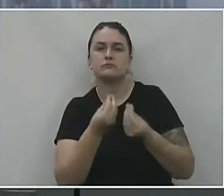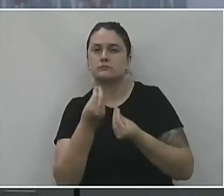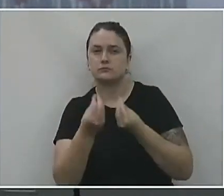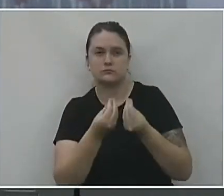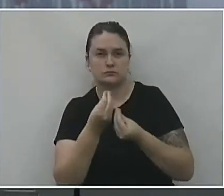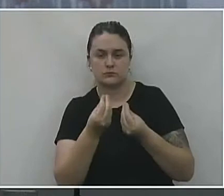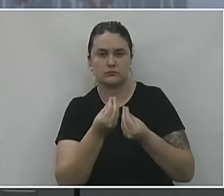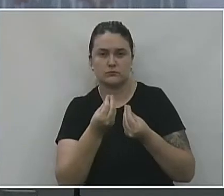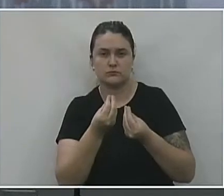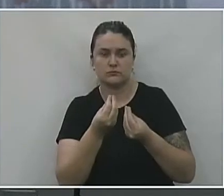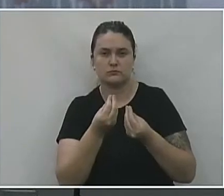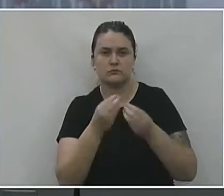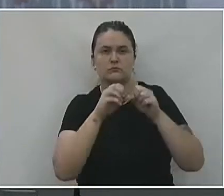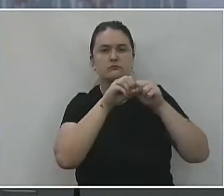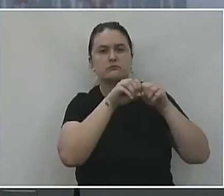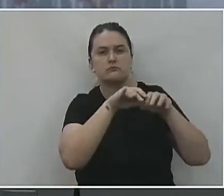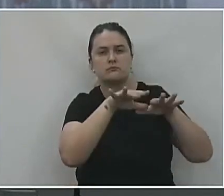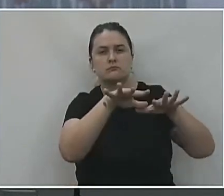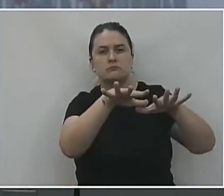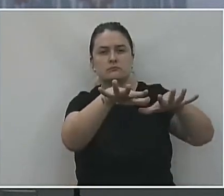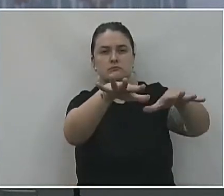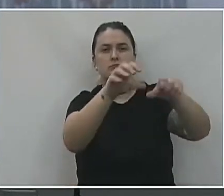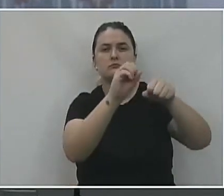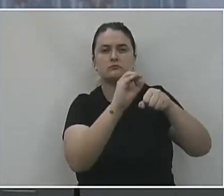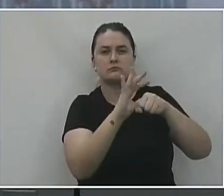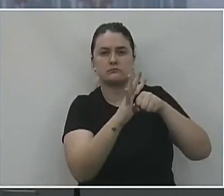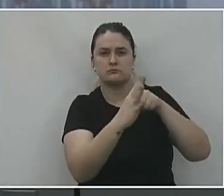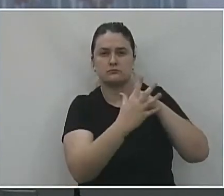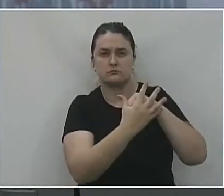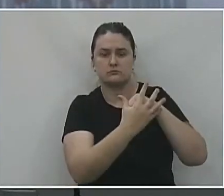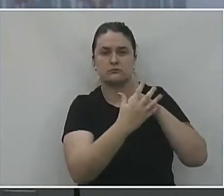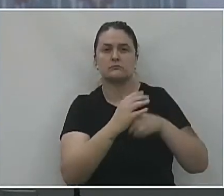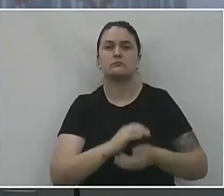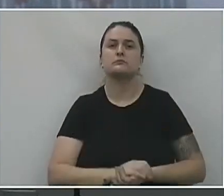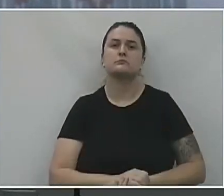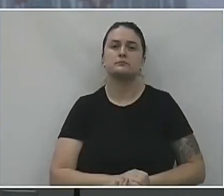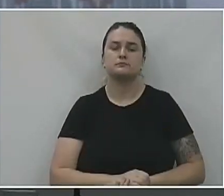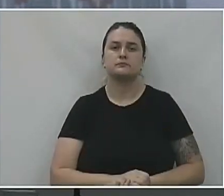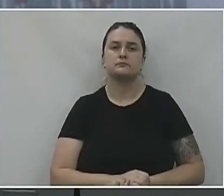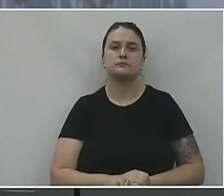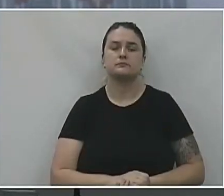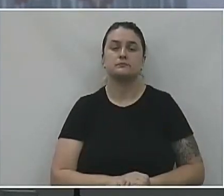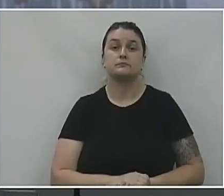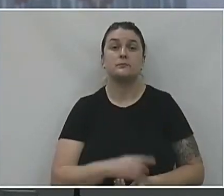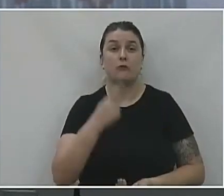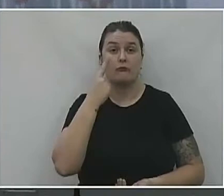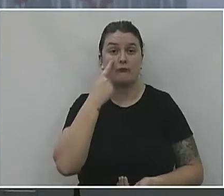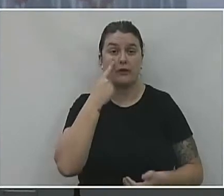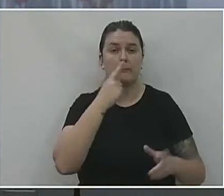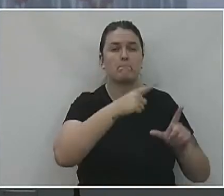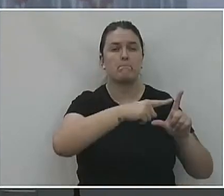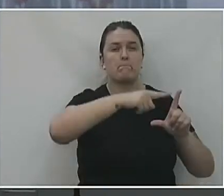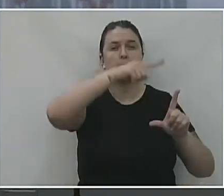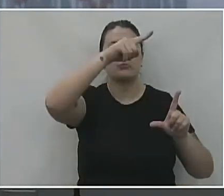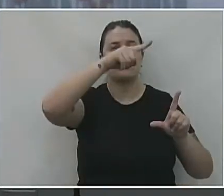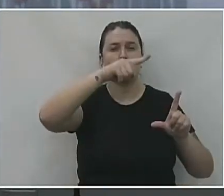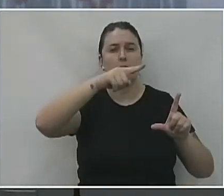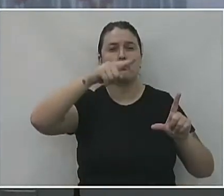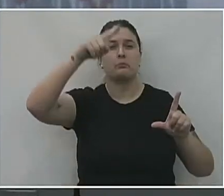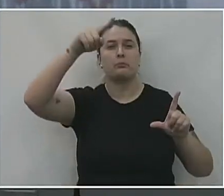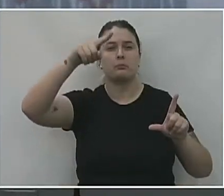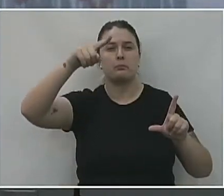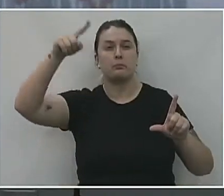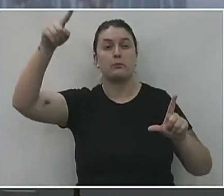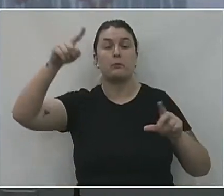a pandemia do Covid-19 aqui no município de União da Vitória. Então esses picos aí, eles são decorrentes de